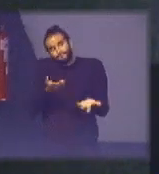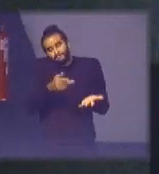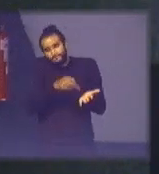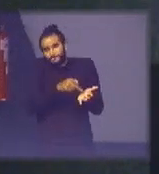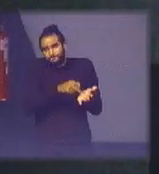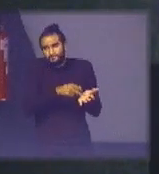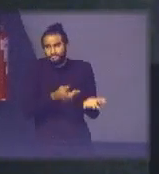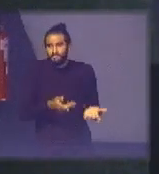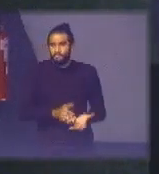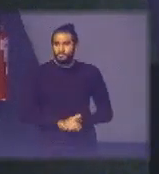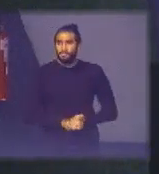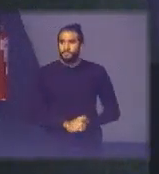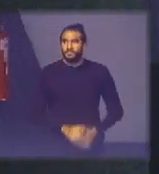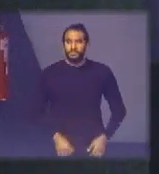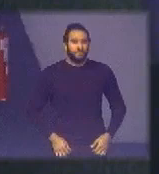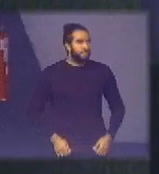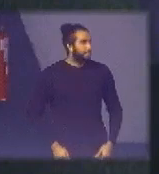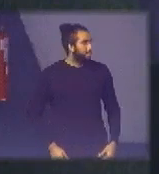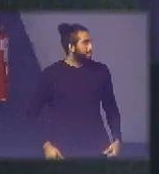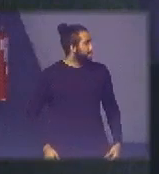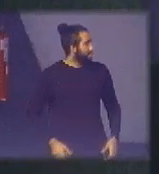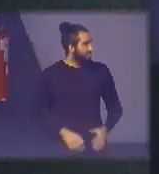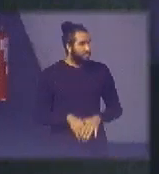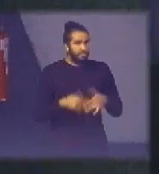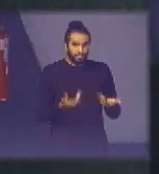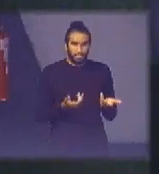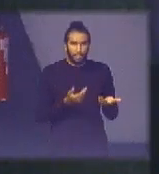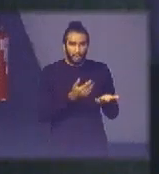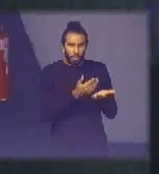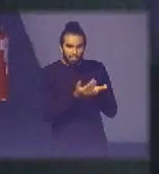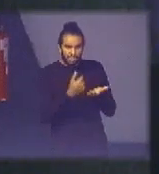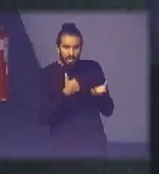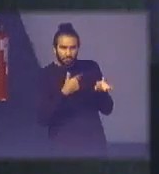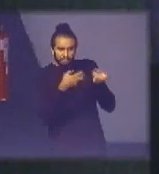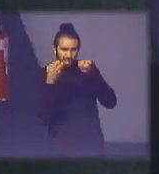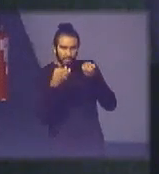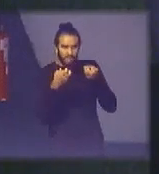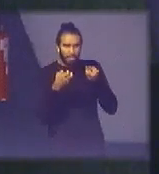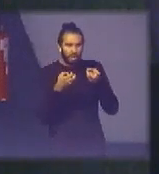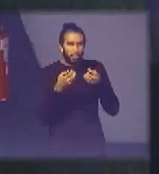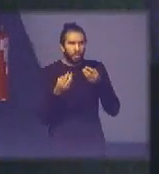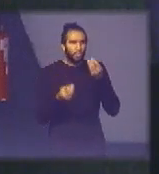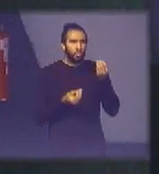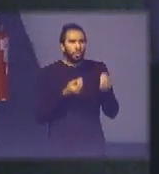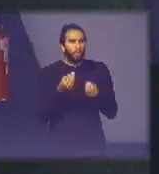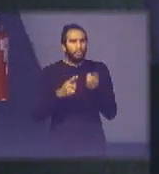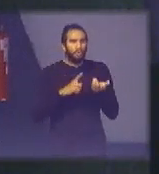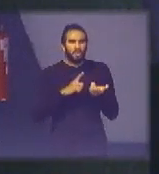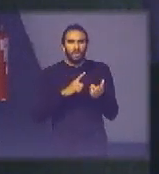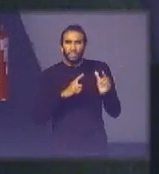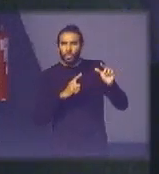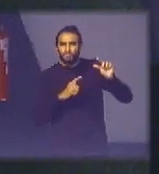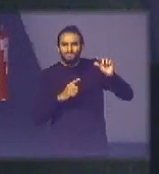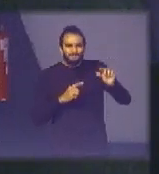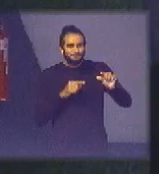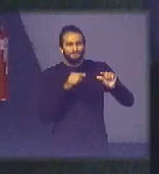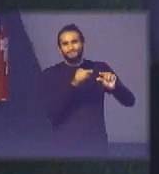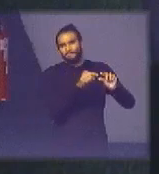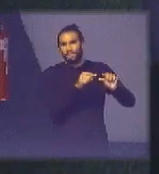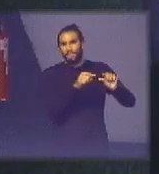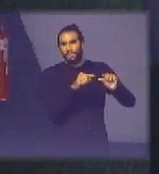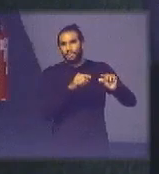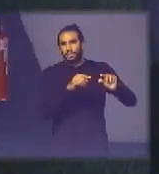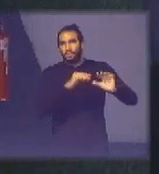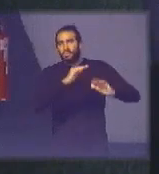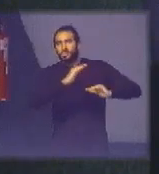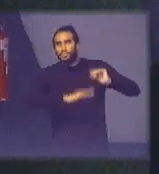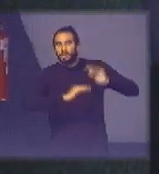tá então assim a começa a ver uma situação dessas como que a gente consegue ter minimamente uma atuação